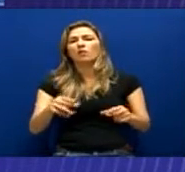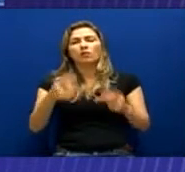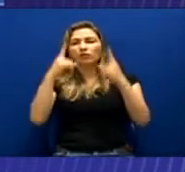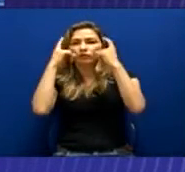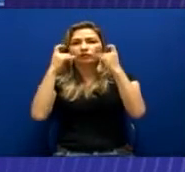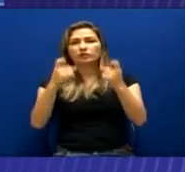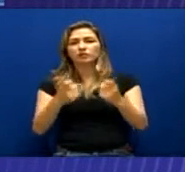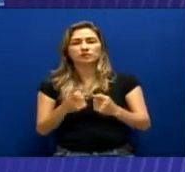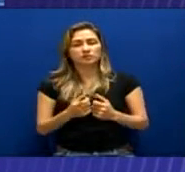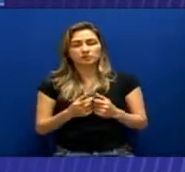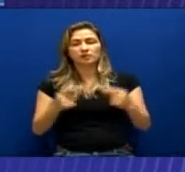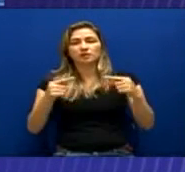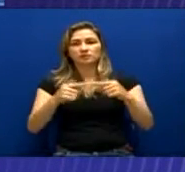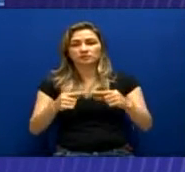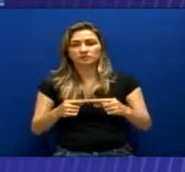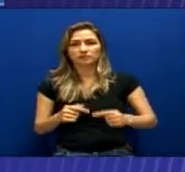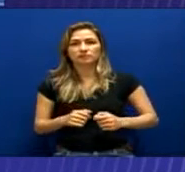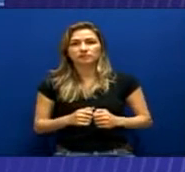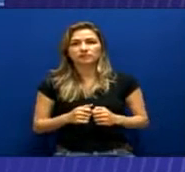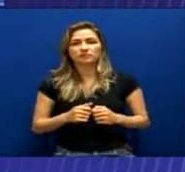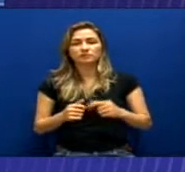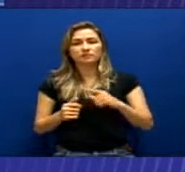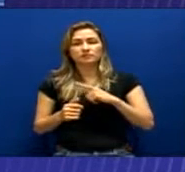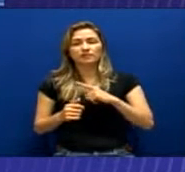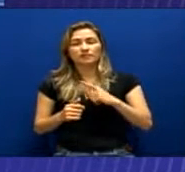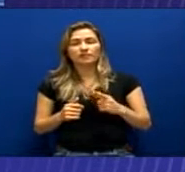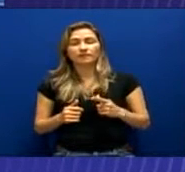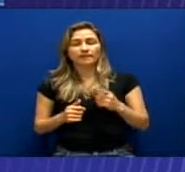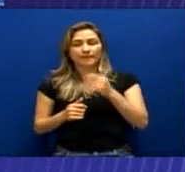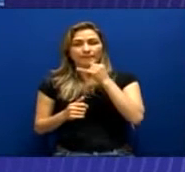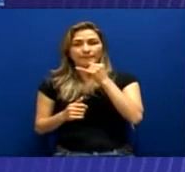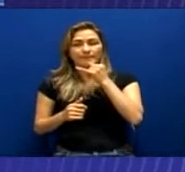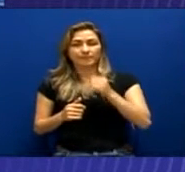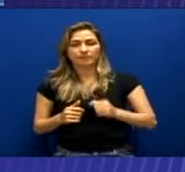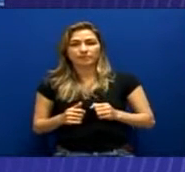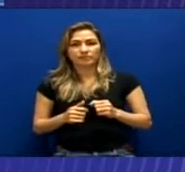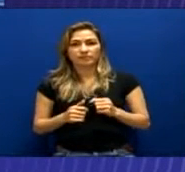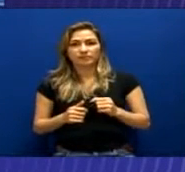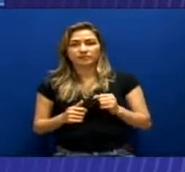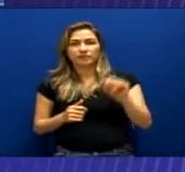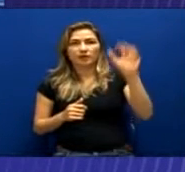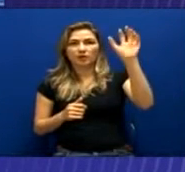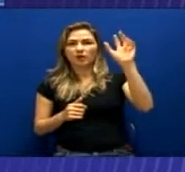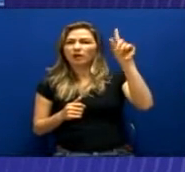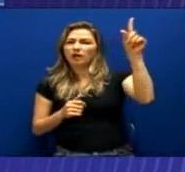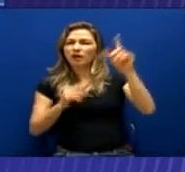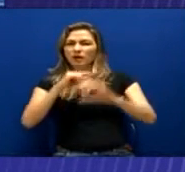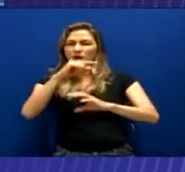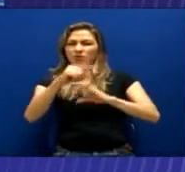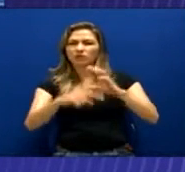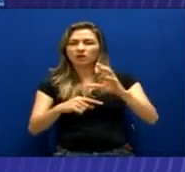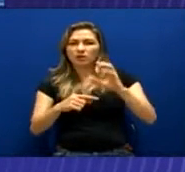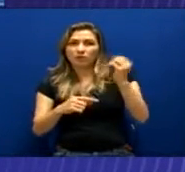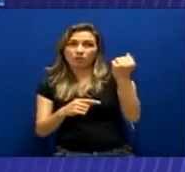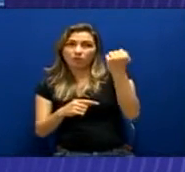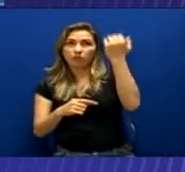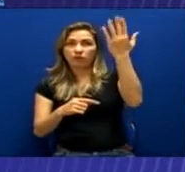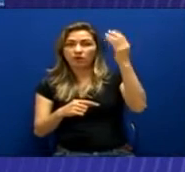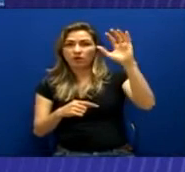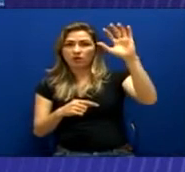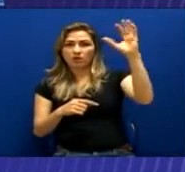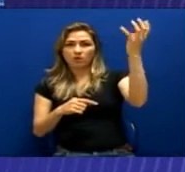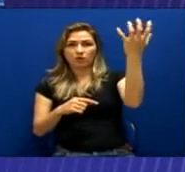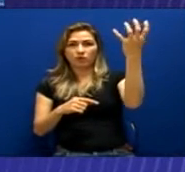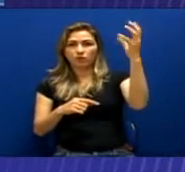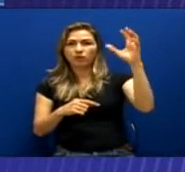de satélites. Não sei se os senhores sabem, mas o número de satélites se tornou em grande escala nos últimos anos. Sérgio foi